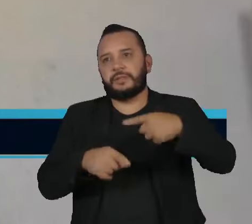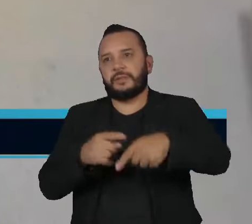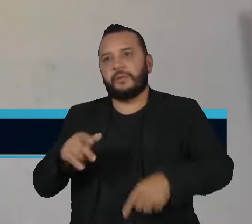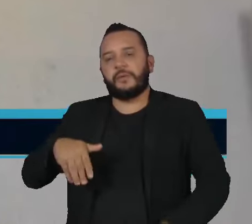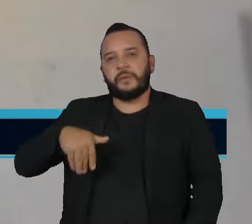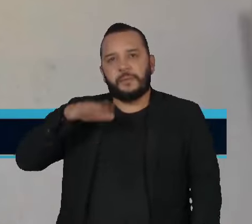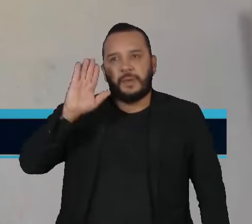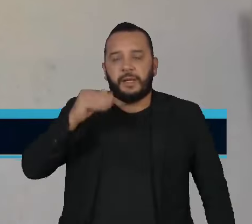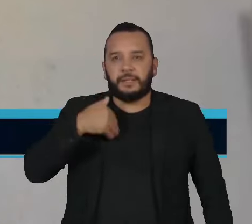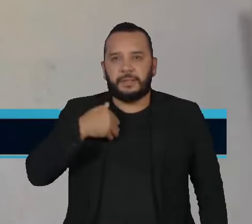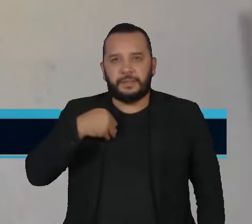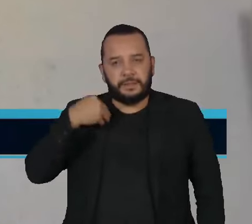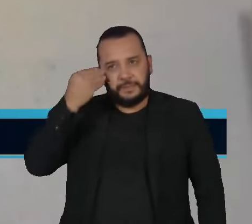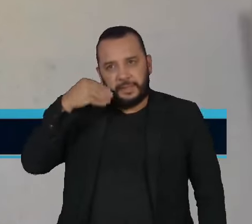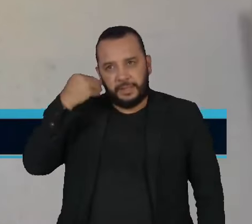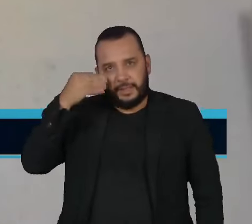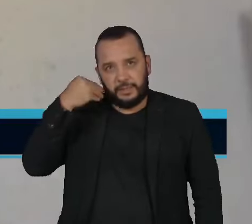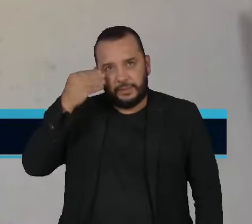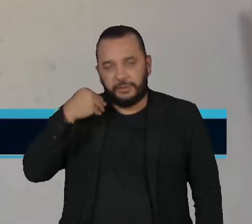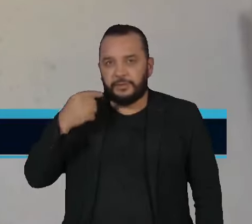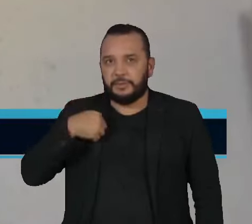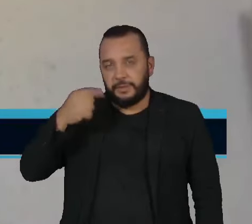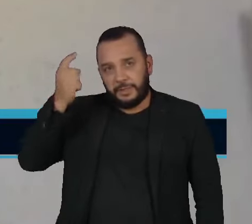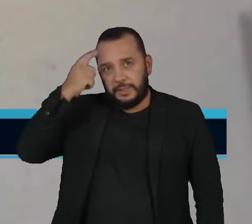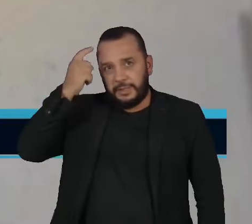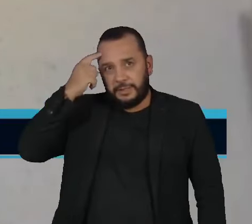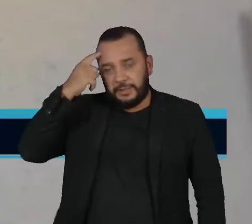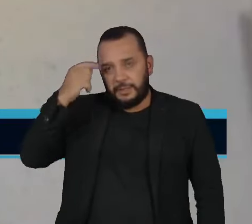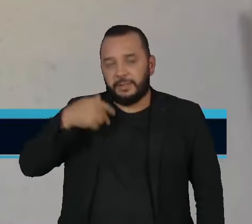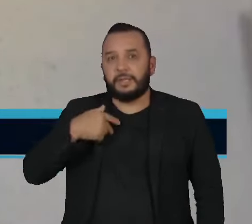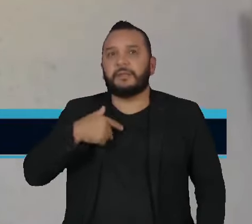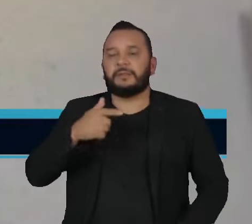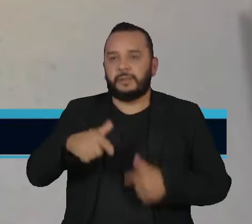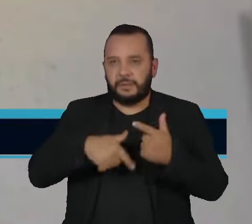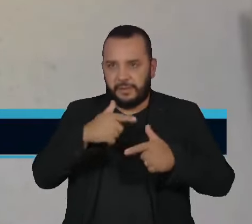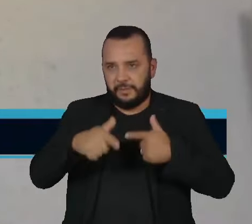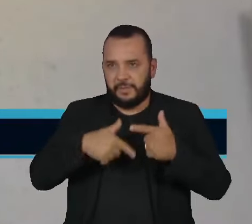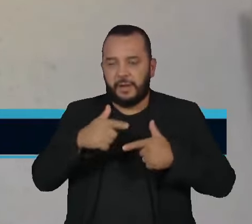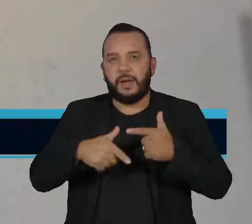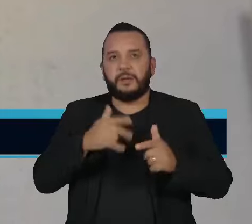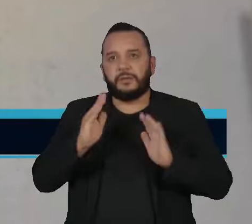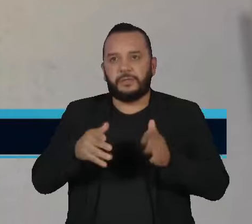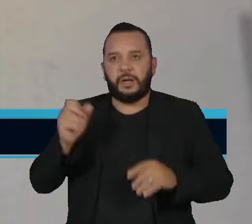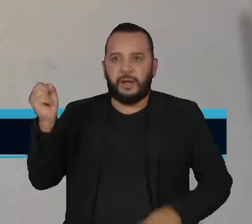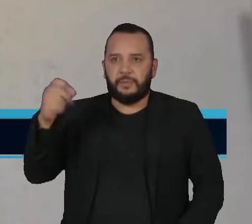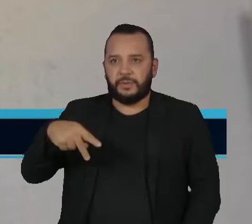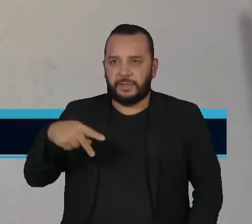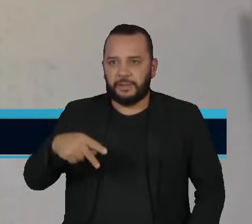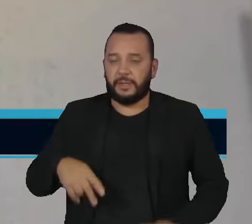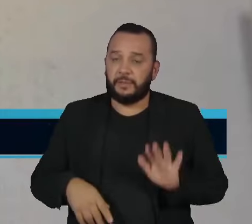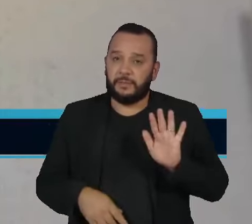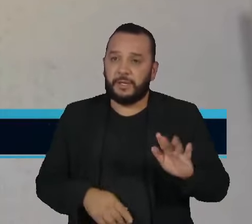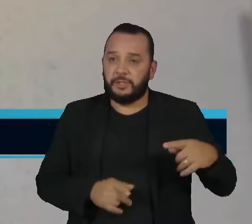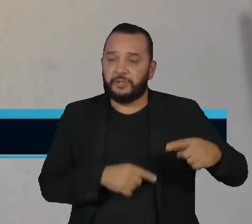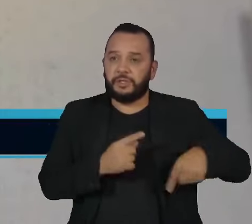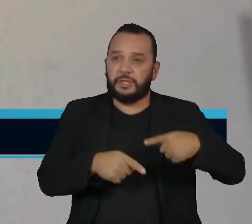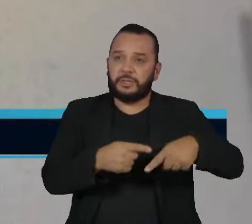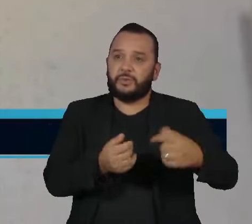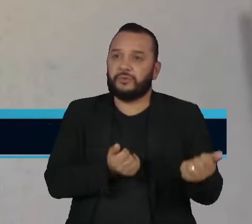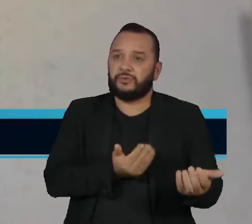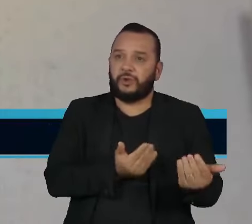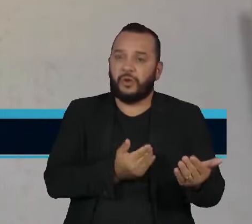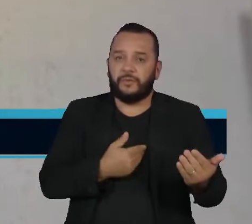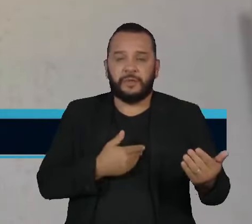já pensando em sair do mercado de trabalho, e por outro lado, nós temos uma geração jovem